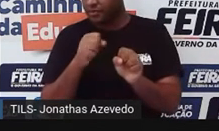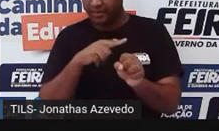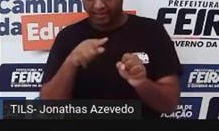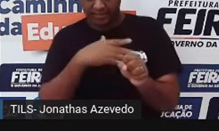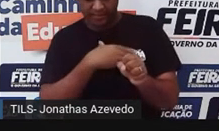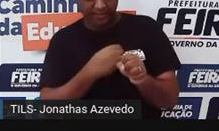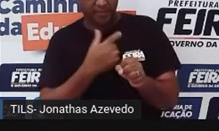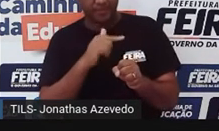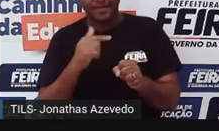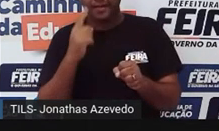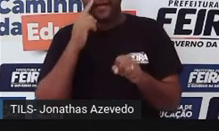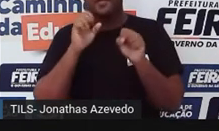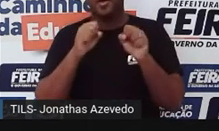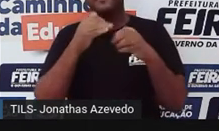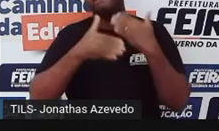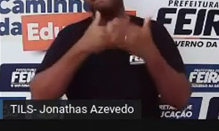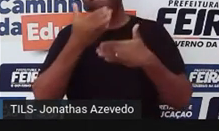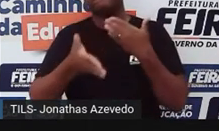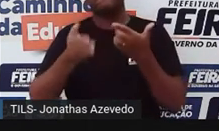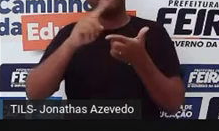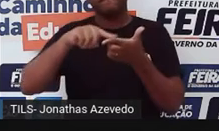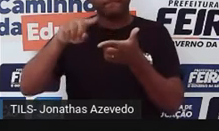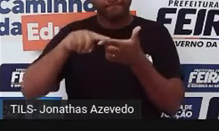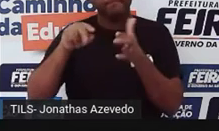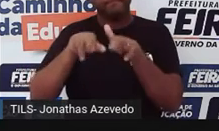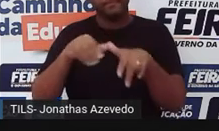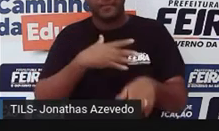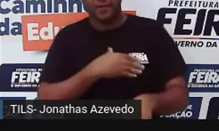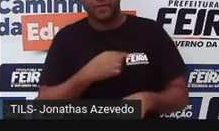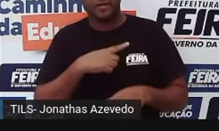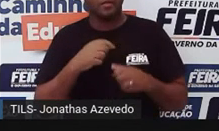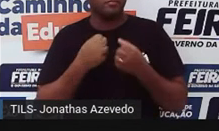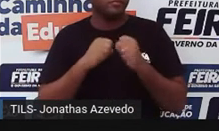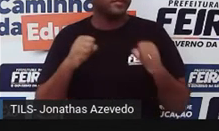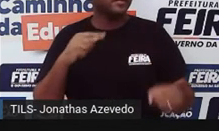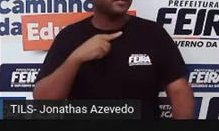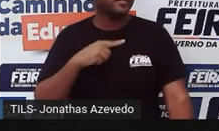alelo também, a chance de terem filhos com a doença é muito grande.